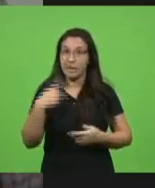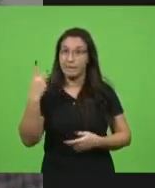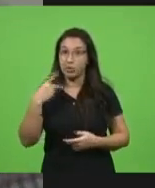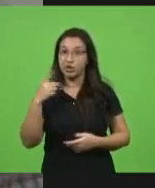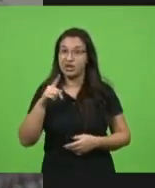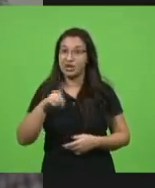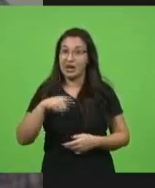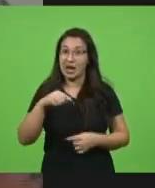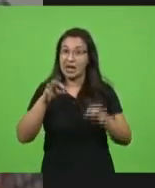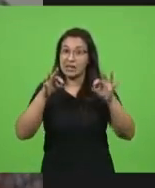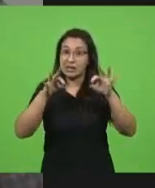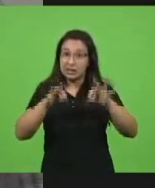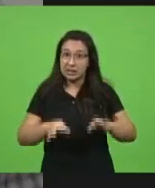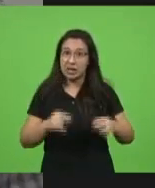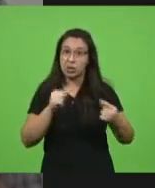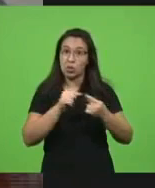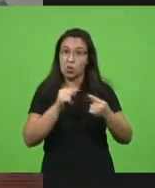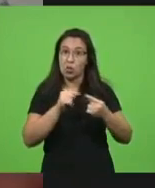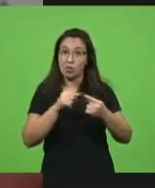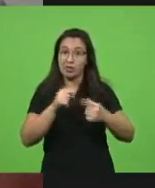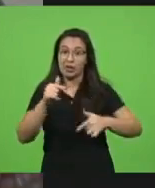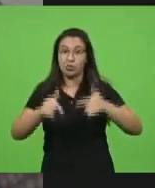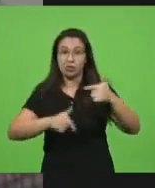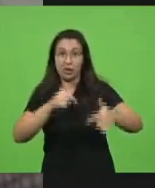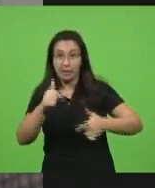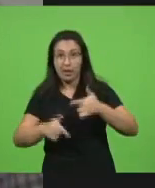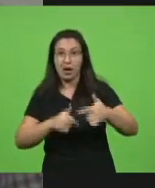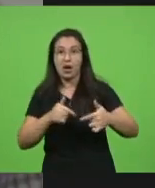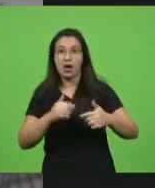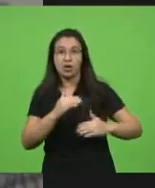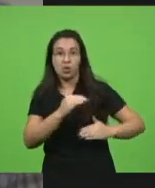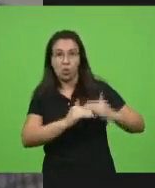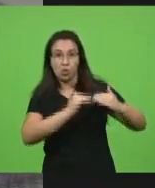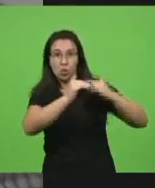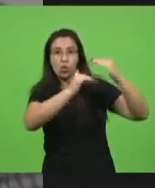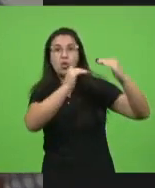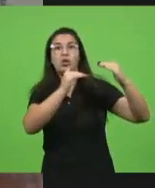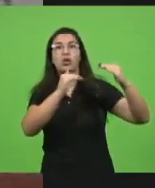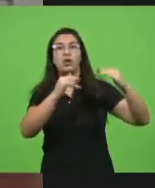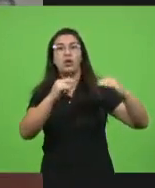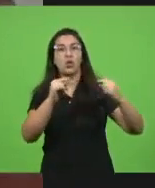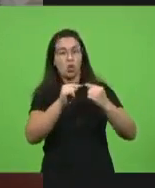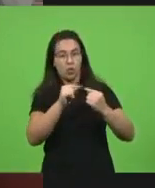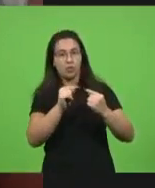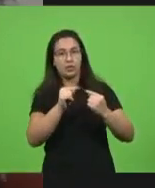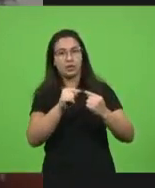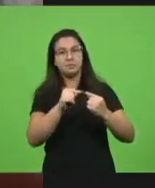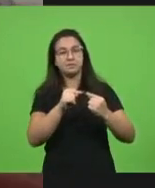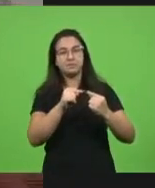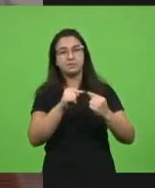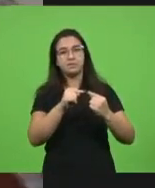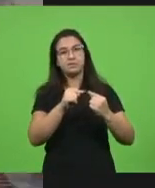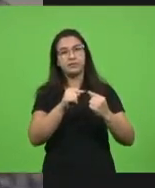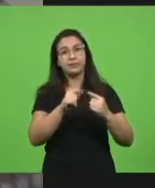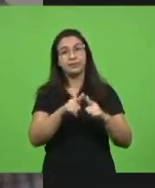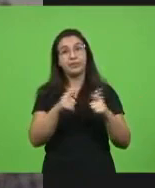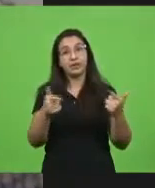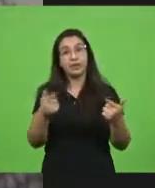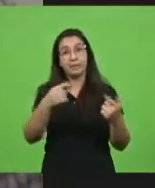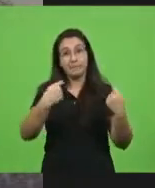a política certa, a política do trabalho, a política do desenvolvimento. E assim, nós devemos ser,